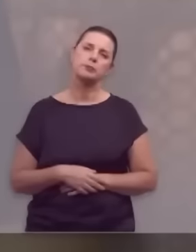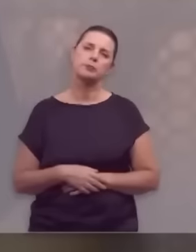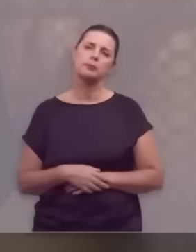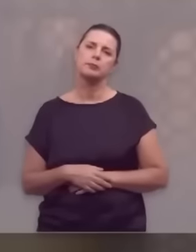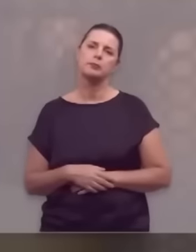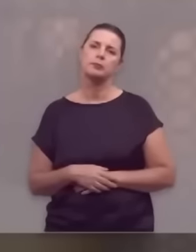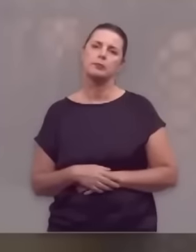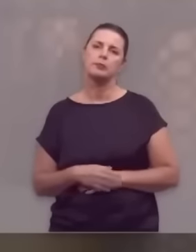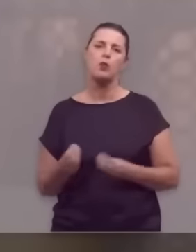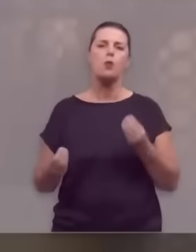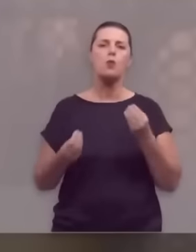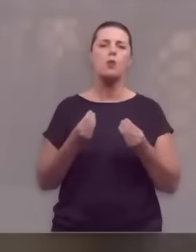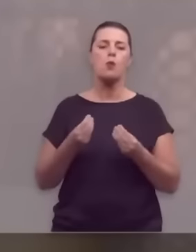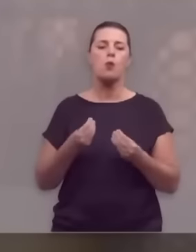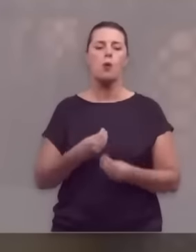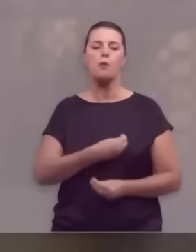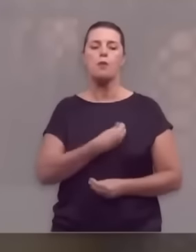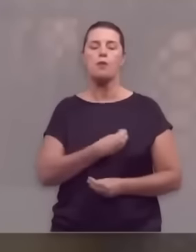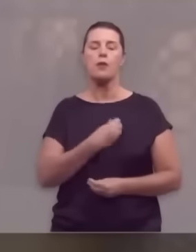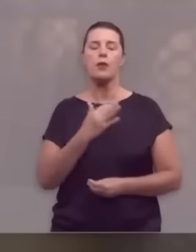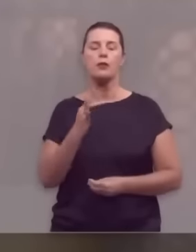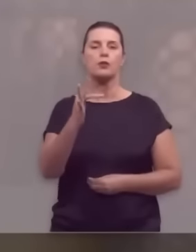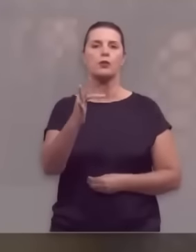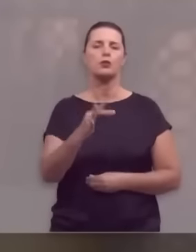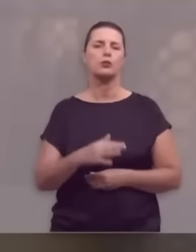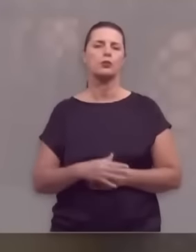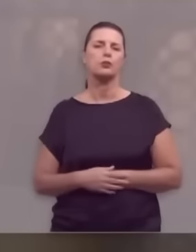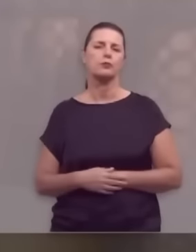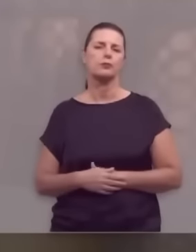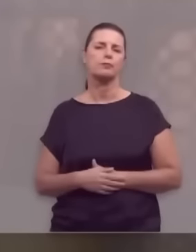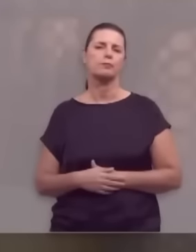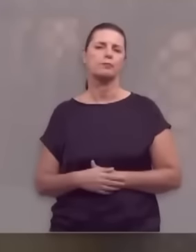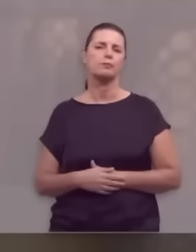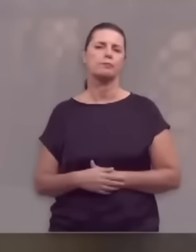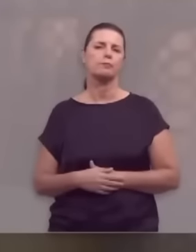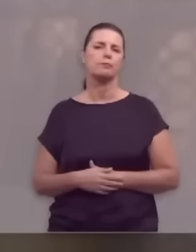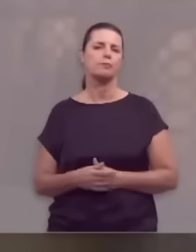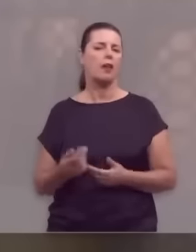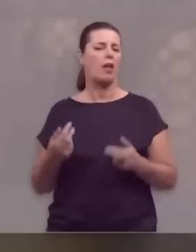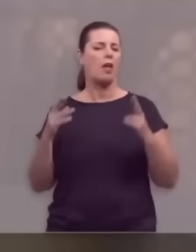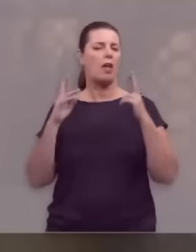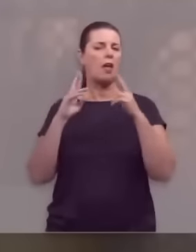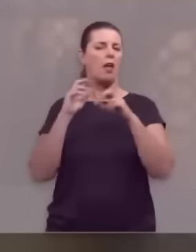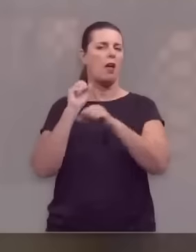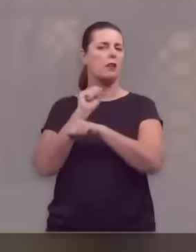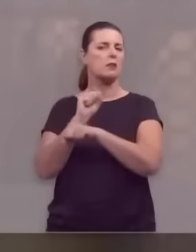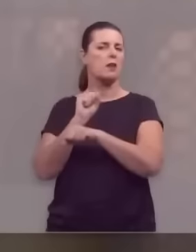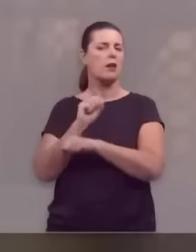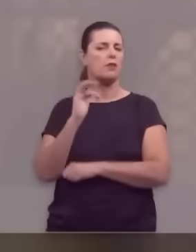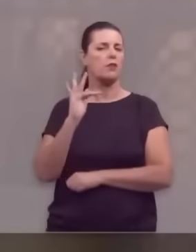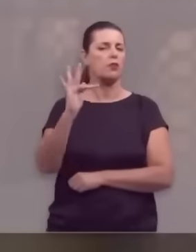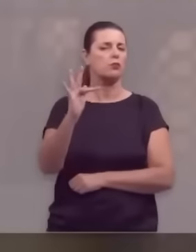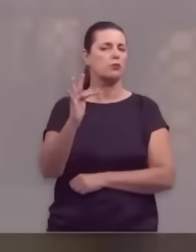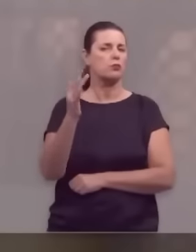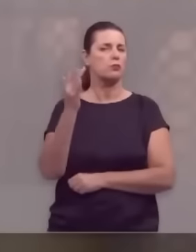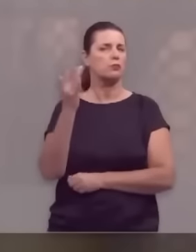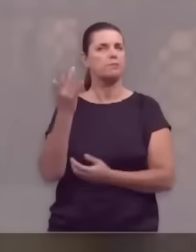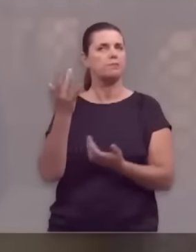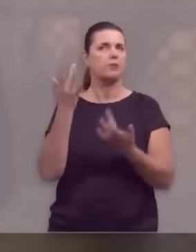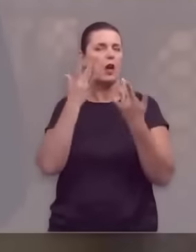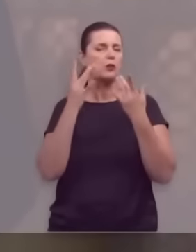Há prognósticos até sombrios. As expectativas não são tão favoráveis.